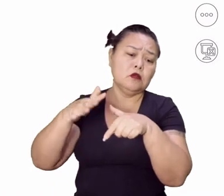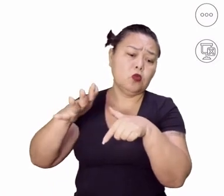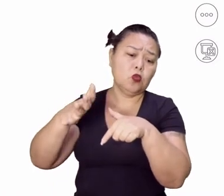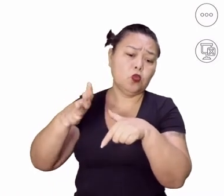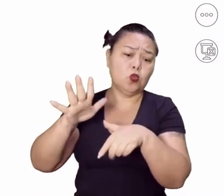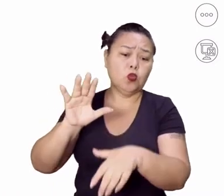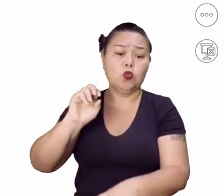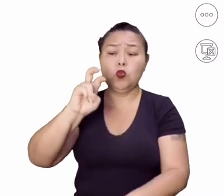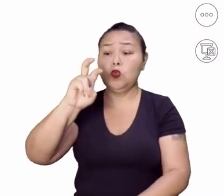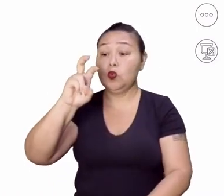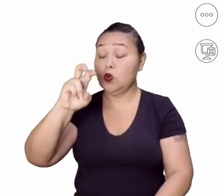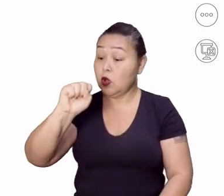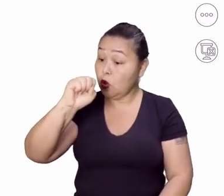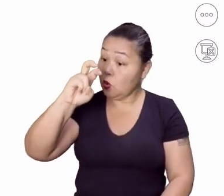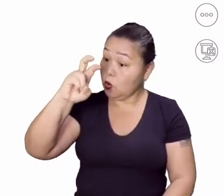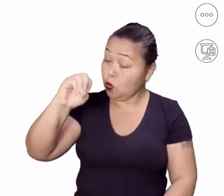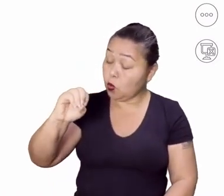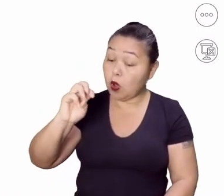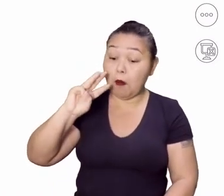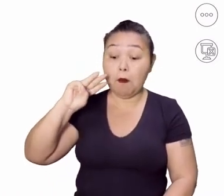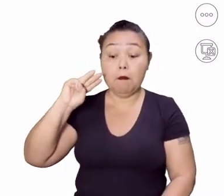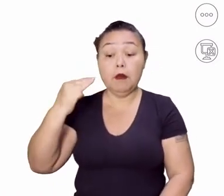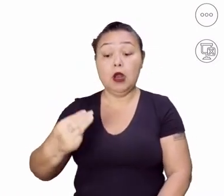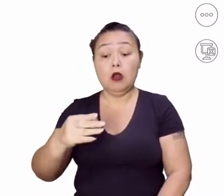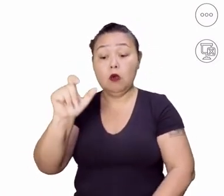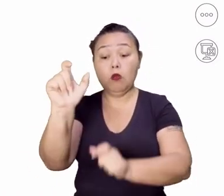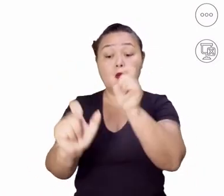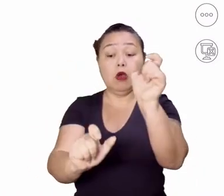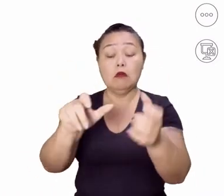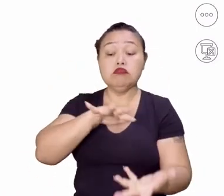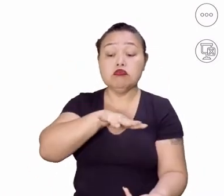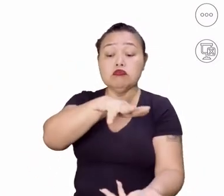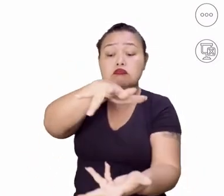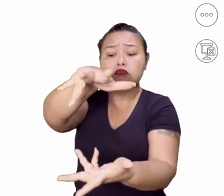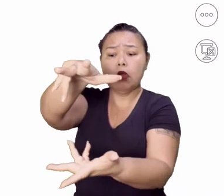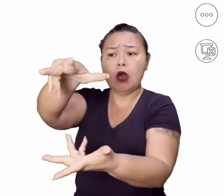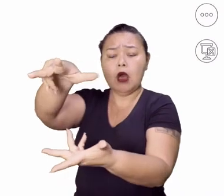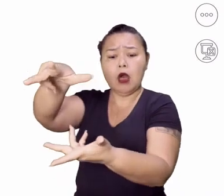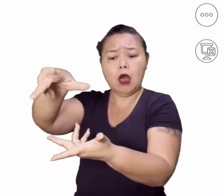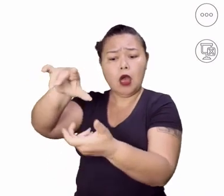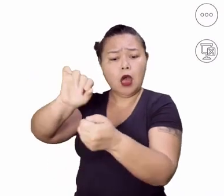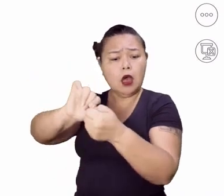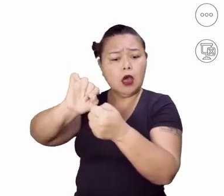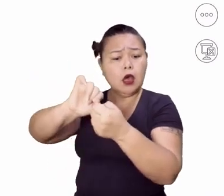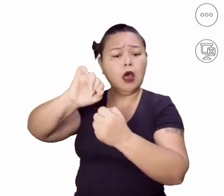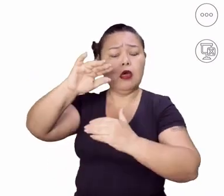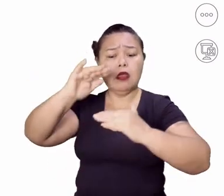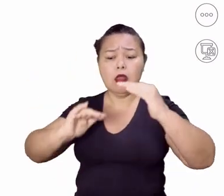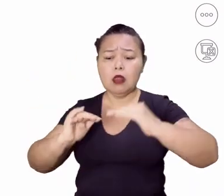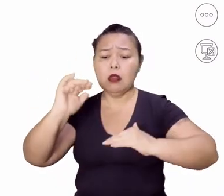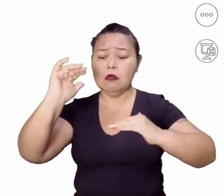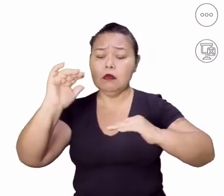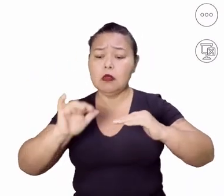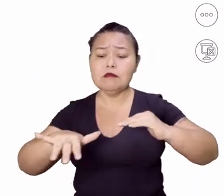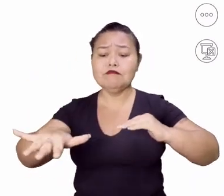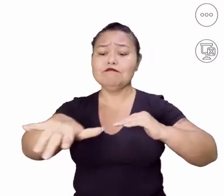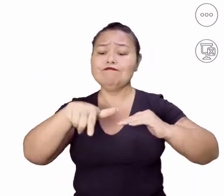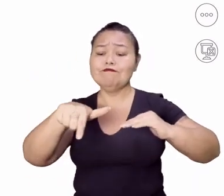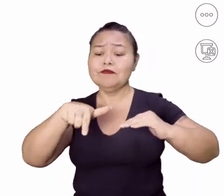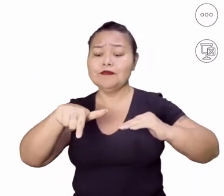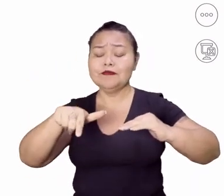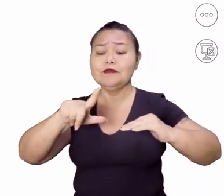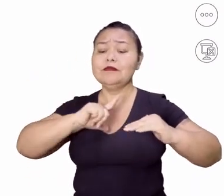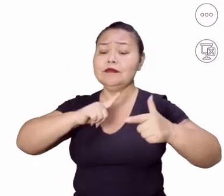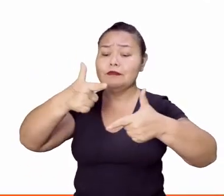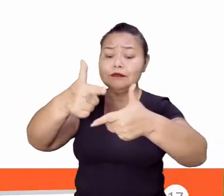850 milhões de pessoas no mundo, né? E isso provoca várias alterações no mercado de trabalho, várias